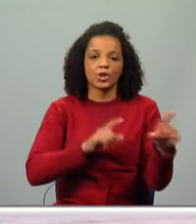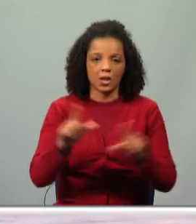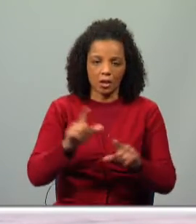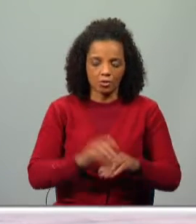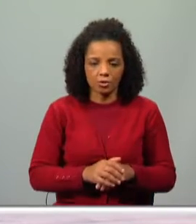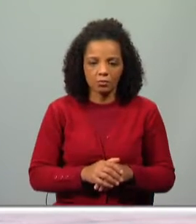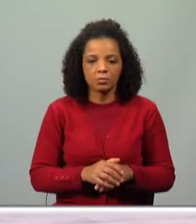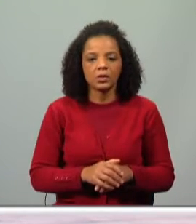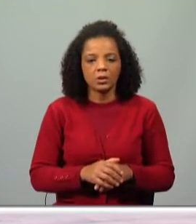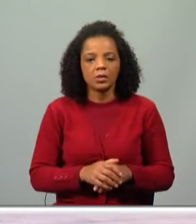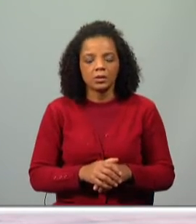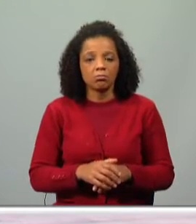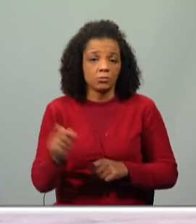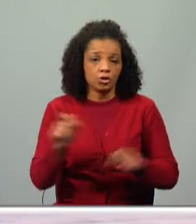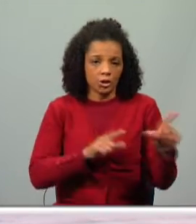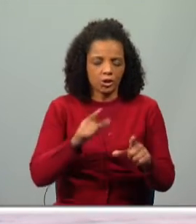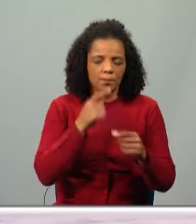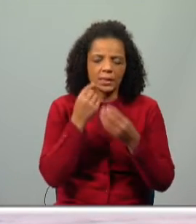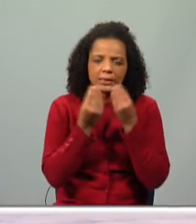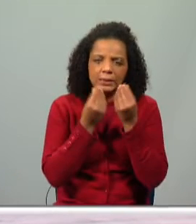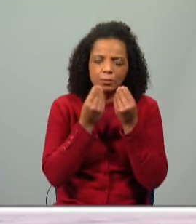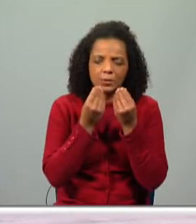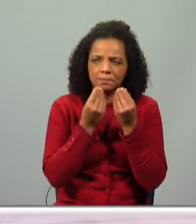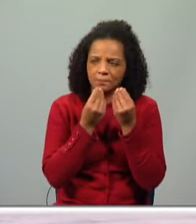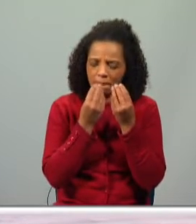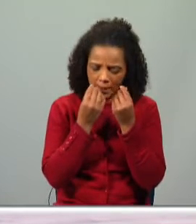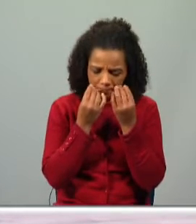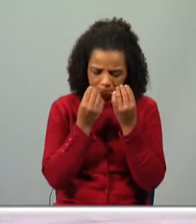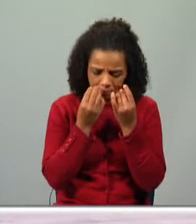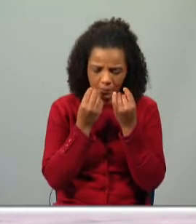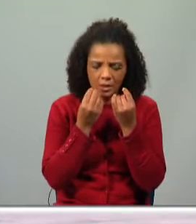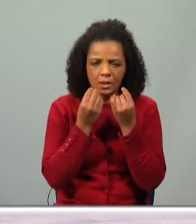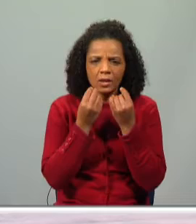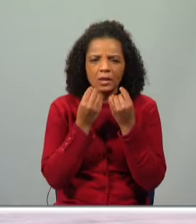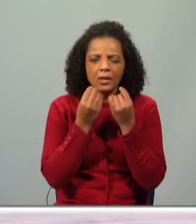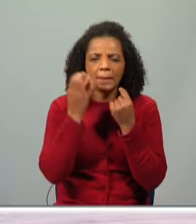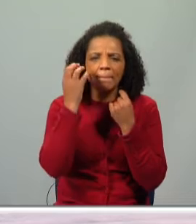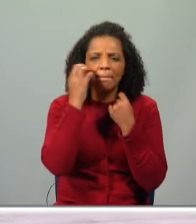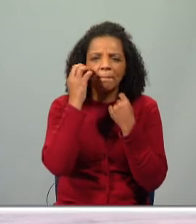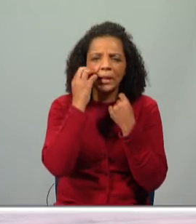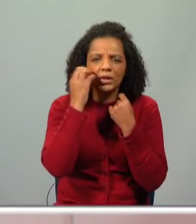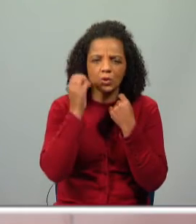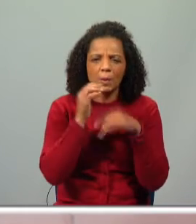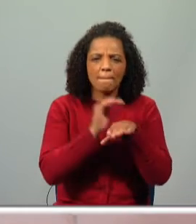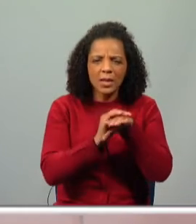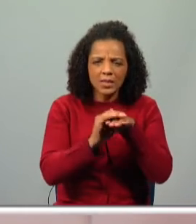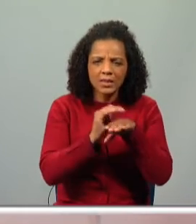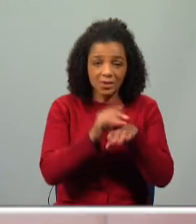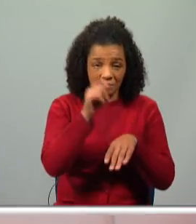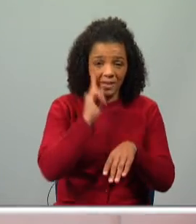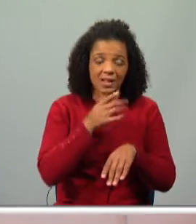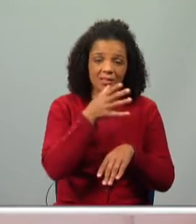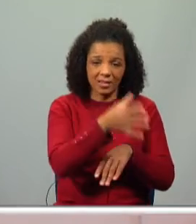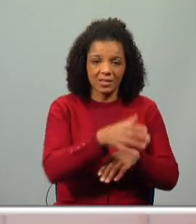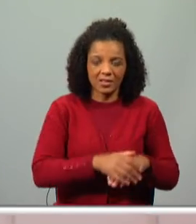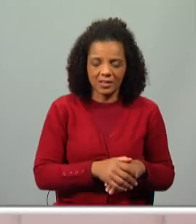que eram estrelas que tinham um sabor a pêssego e que eram macias, como ela dizia,